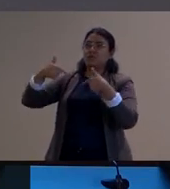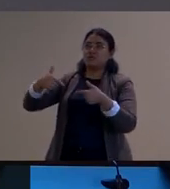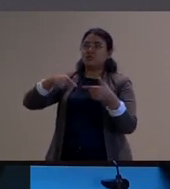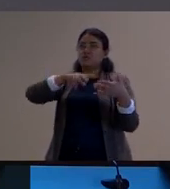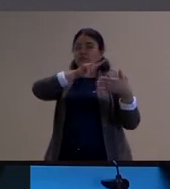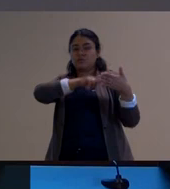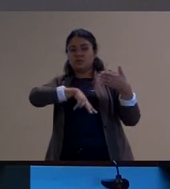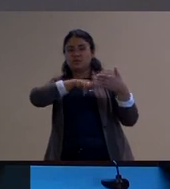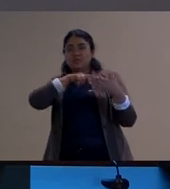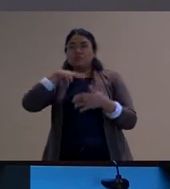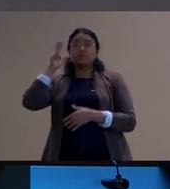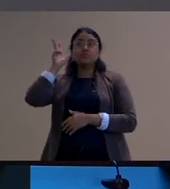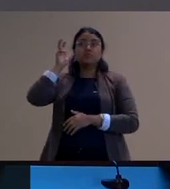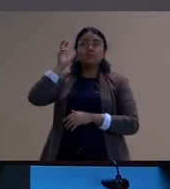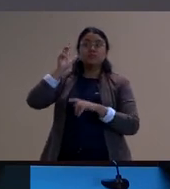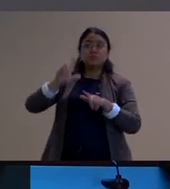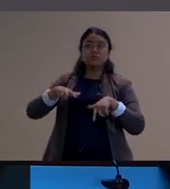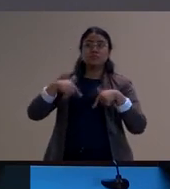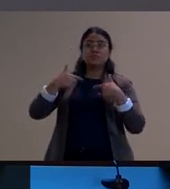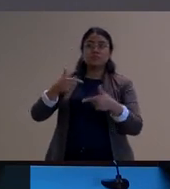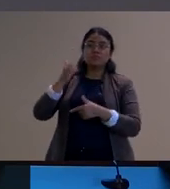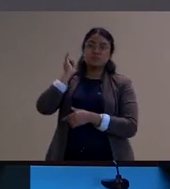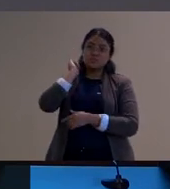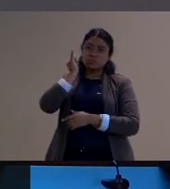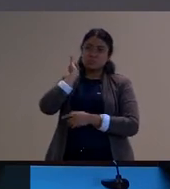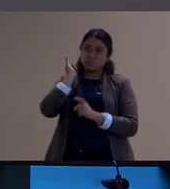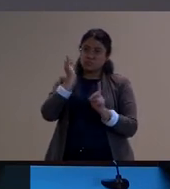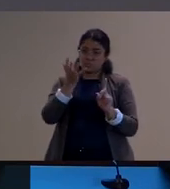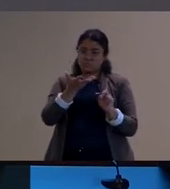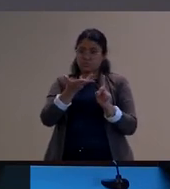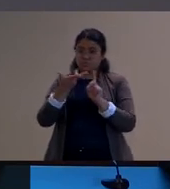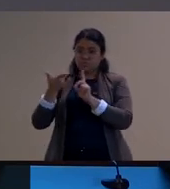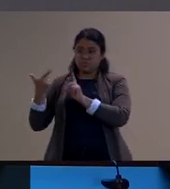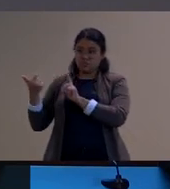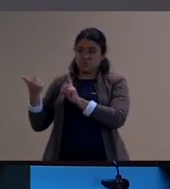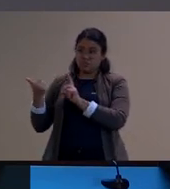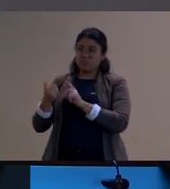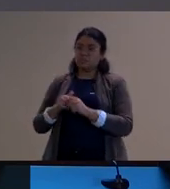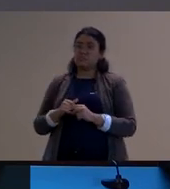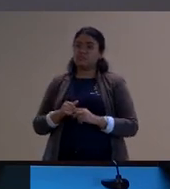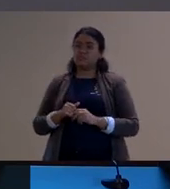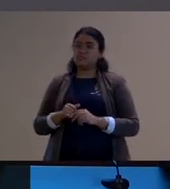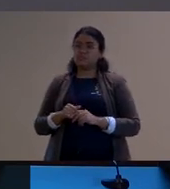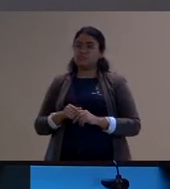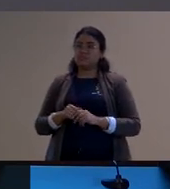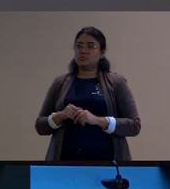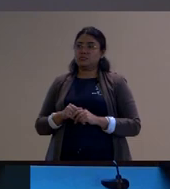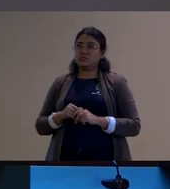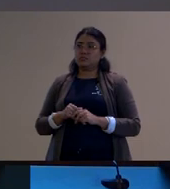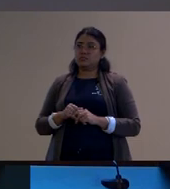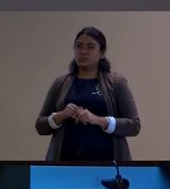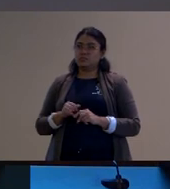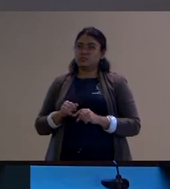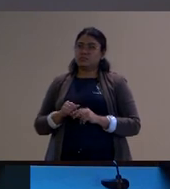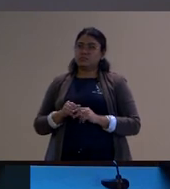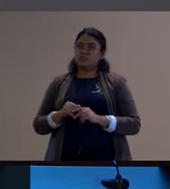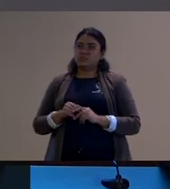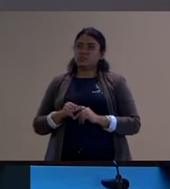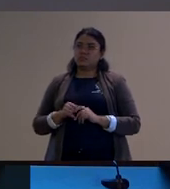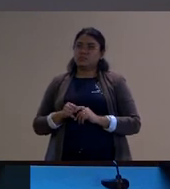ou ouvinte tem com a narrativa que está sendo apresentada porque não é uma ideia de